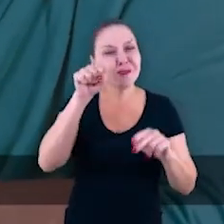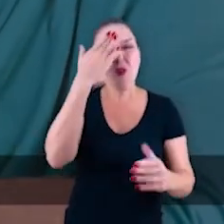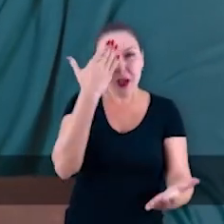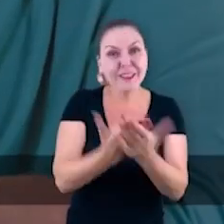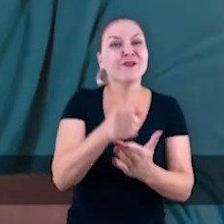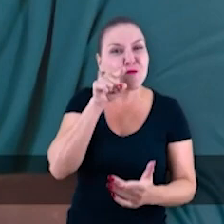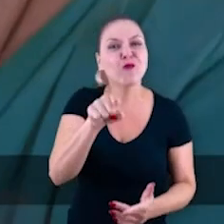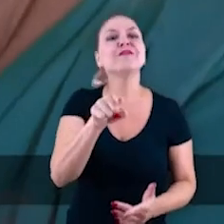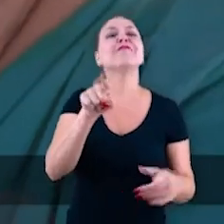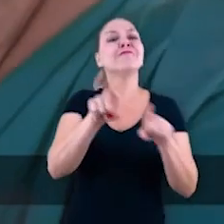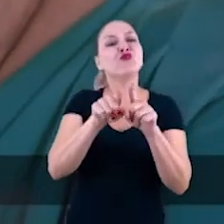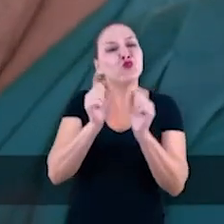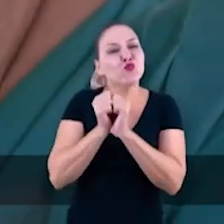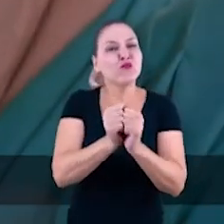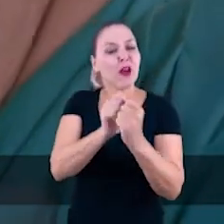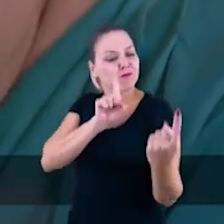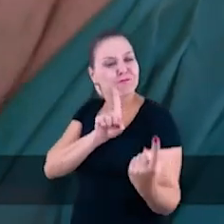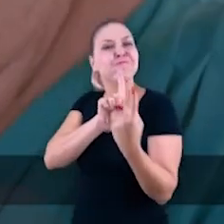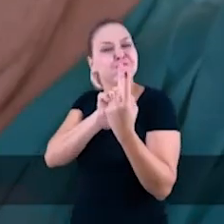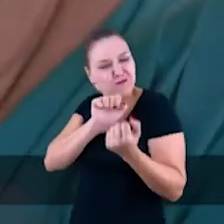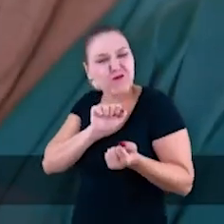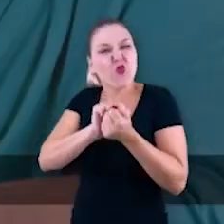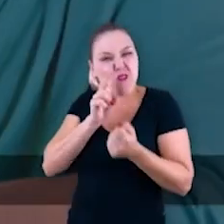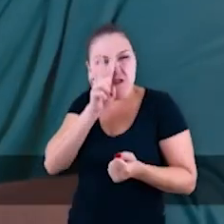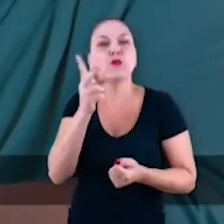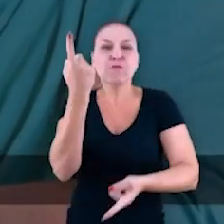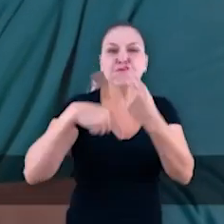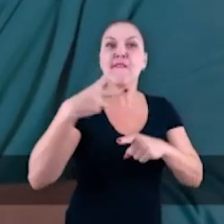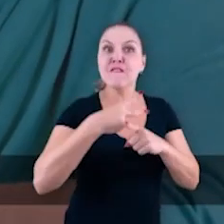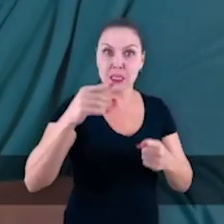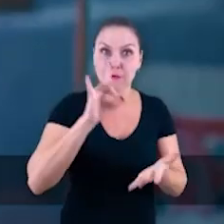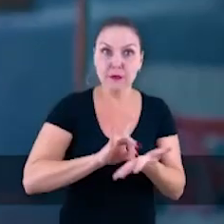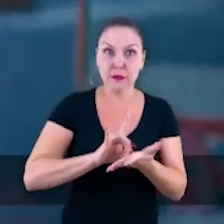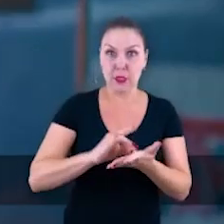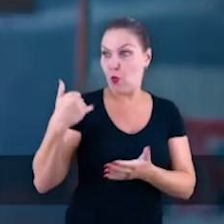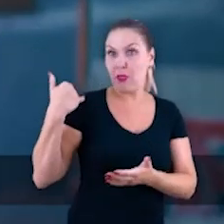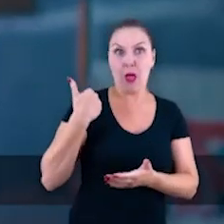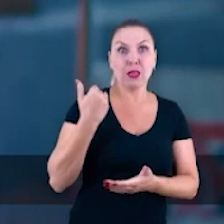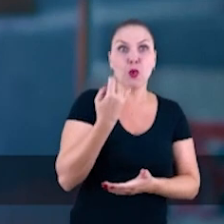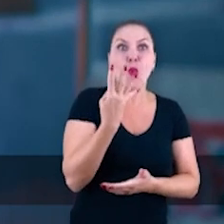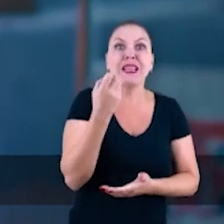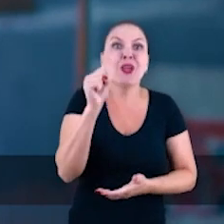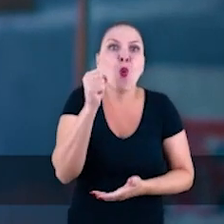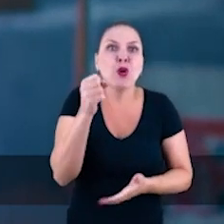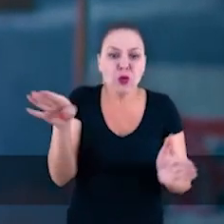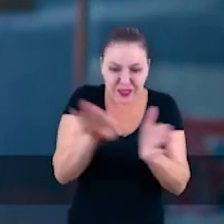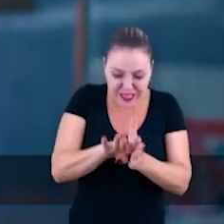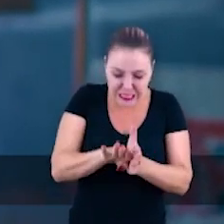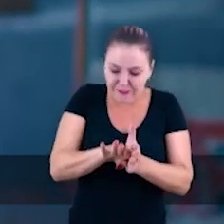acredito por você. Eu quero juntar a minha força com a sua, para que você possa vencer. Cheguei aqui com 48 anos,